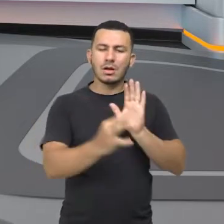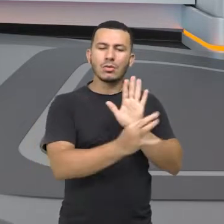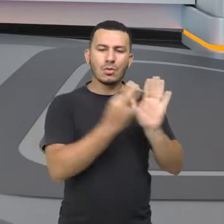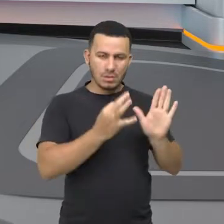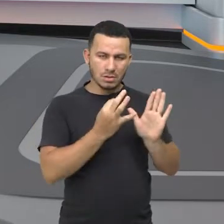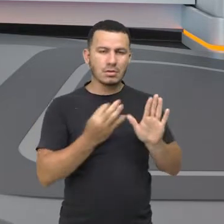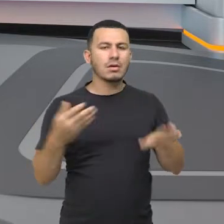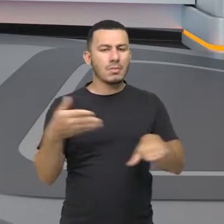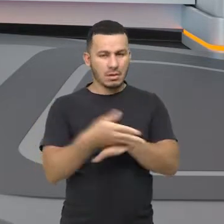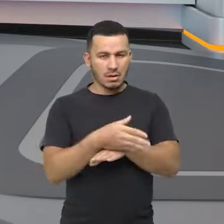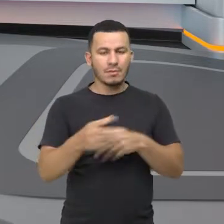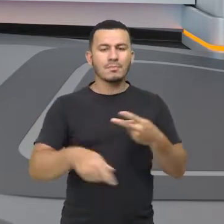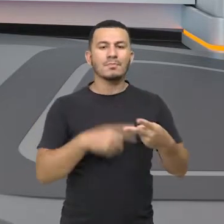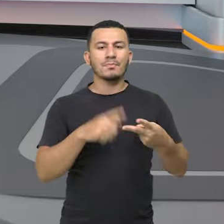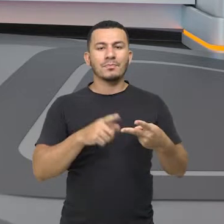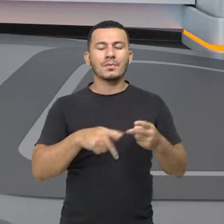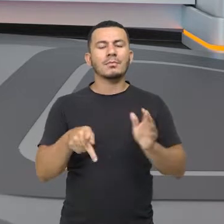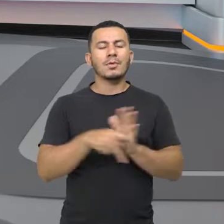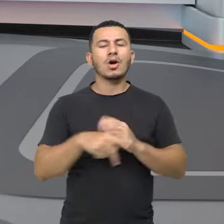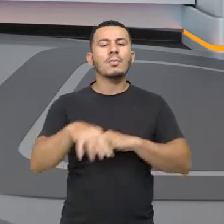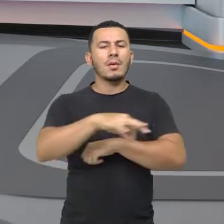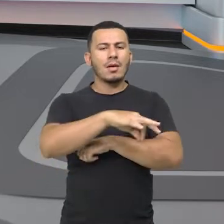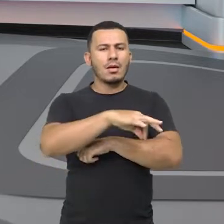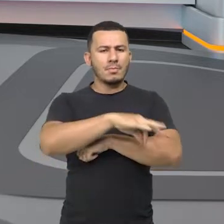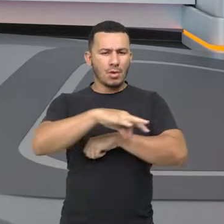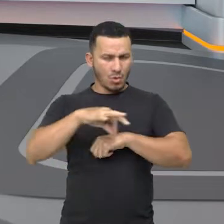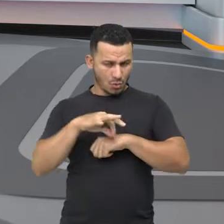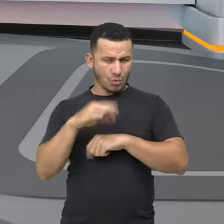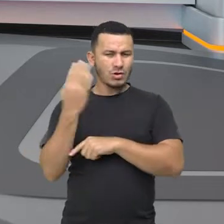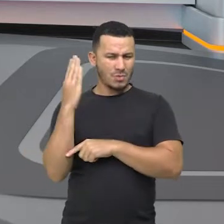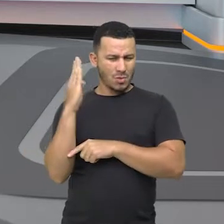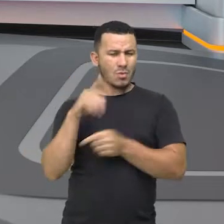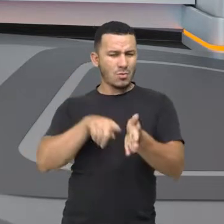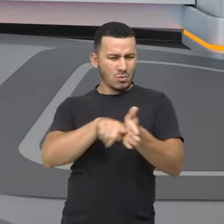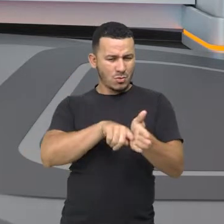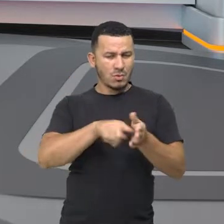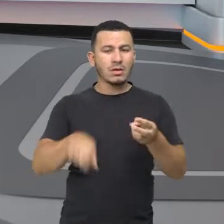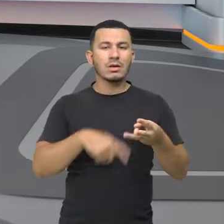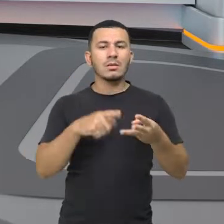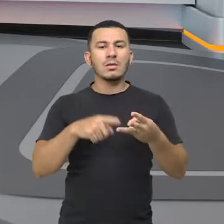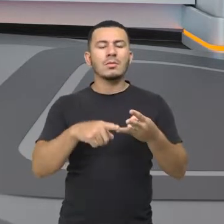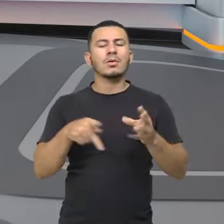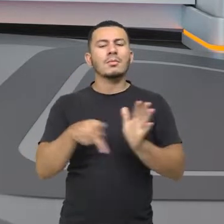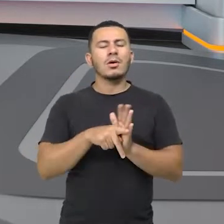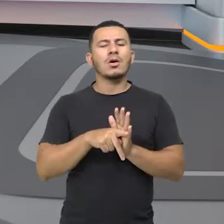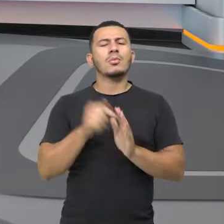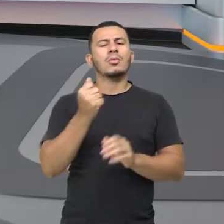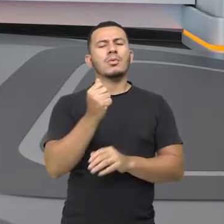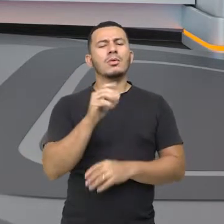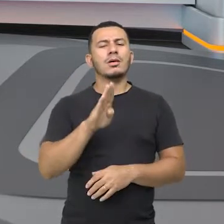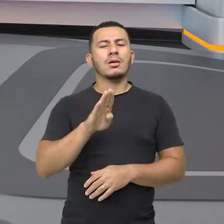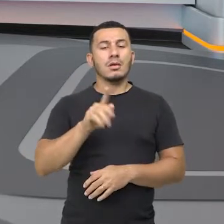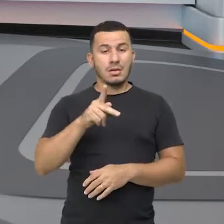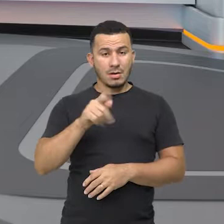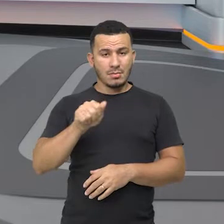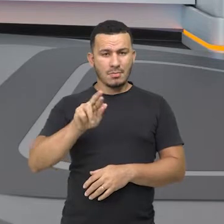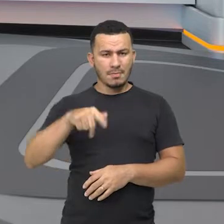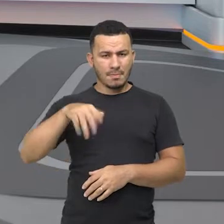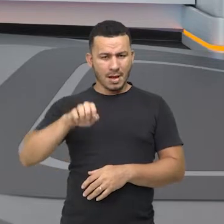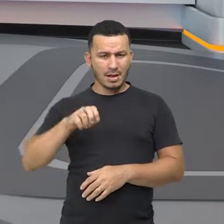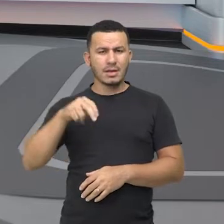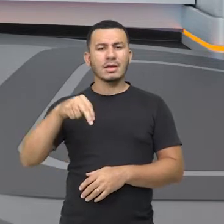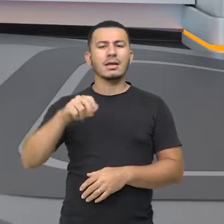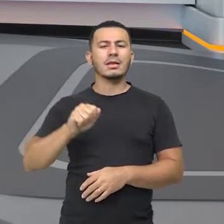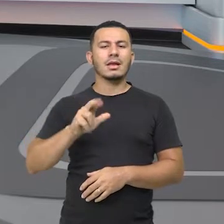natureza. Temos a reserva biológica, a Rebio. Depois, o Parque Nacional, que em alguns lugares a gente vai encontrar os